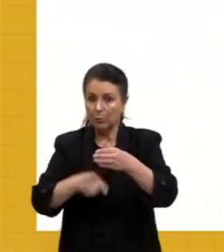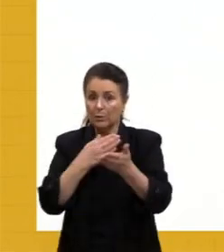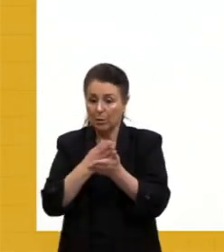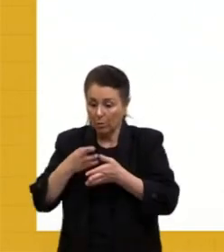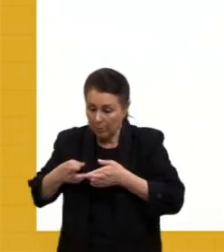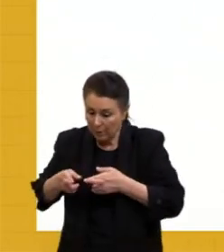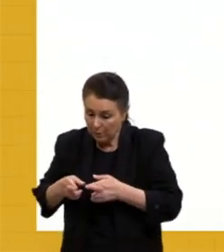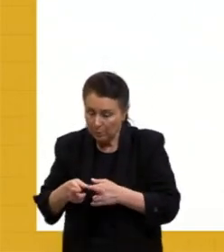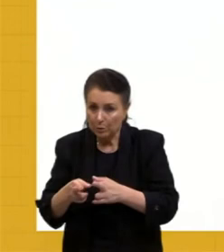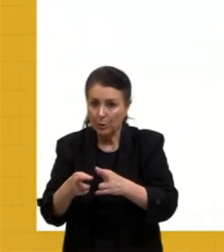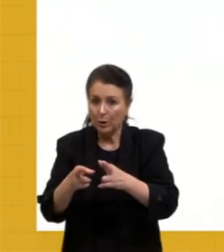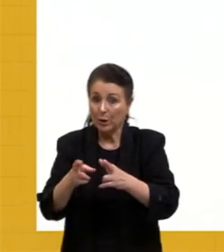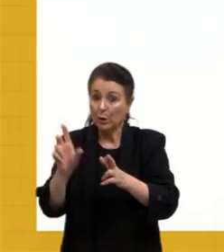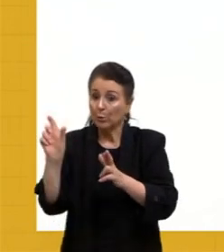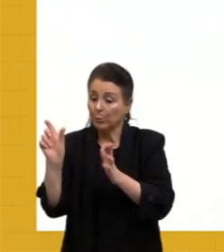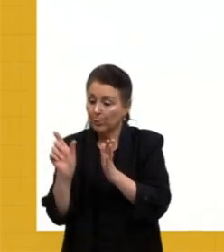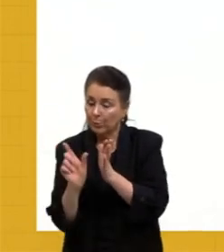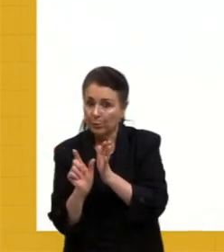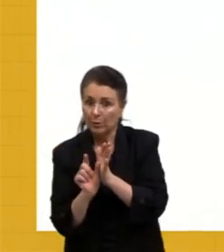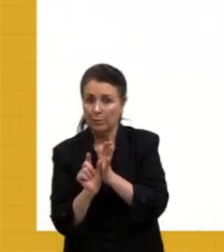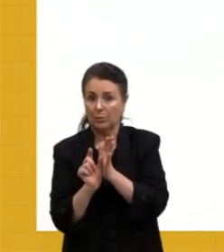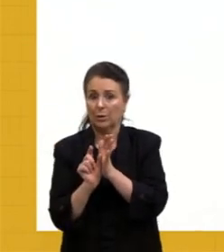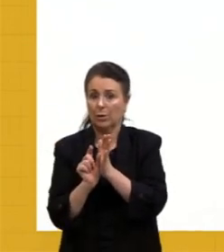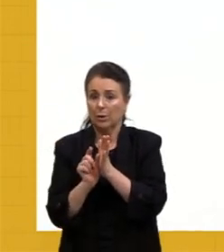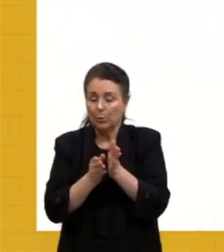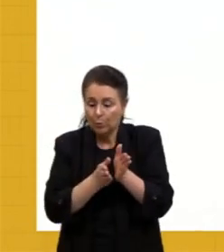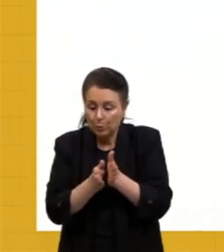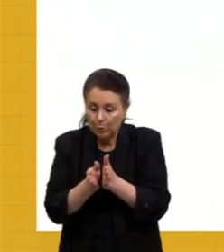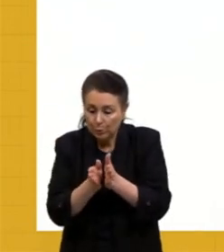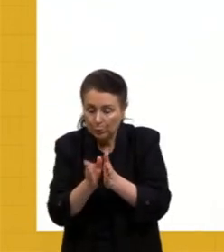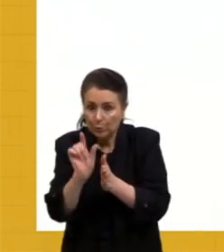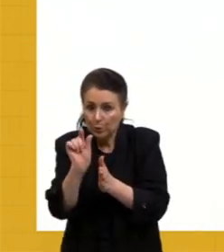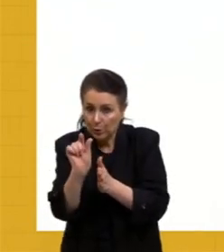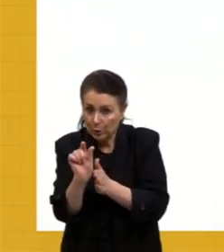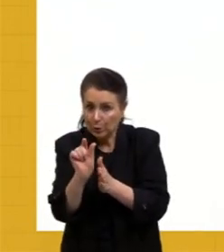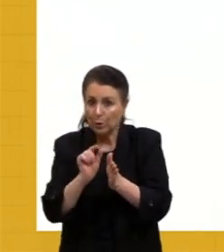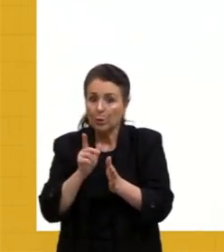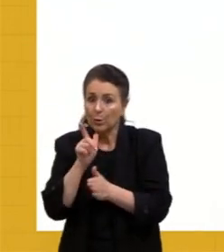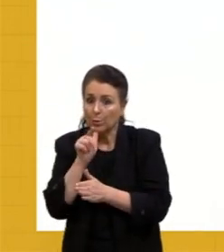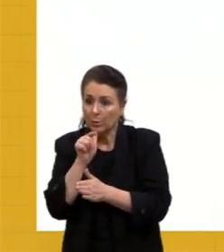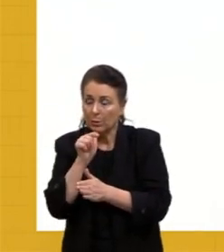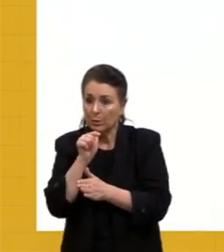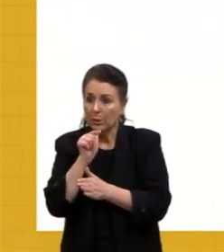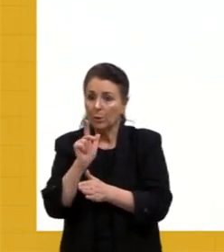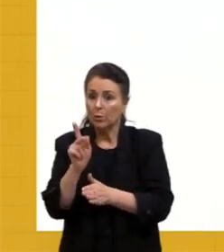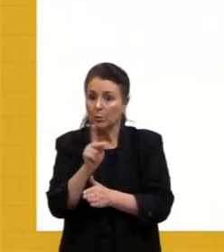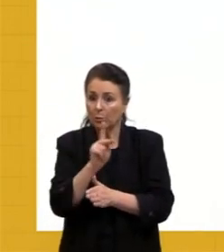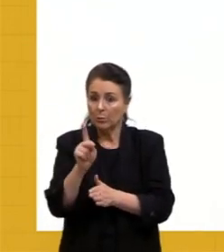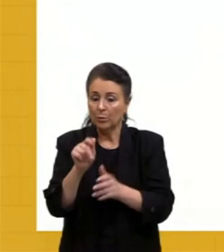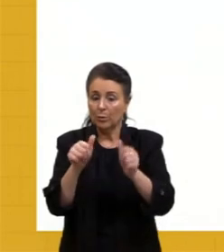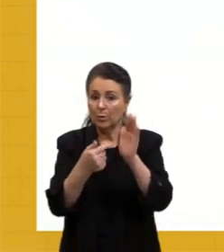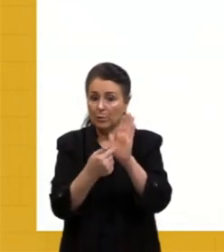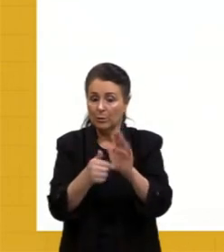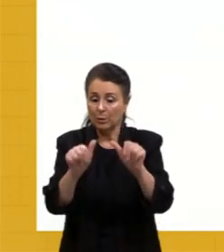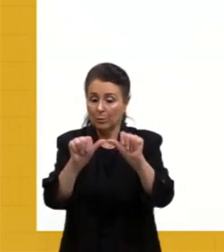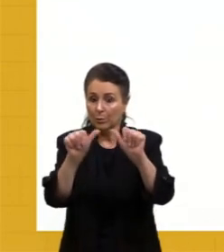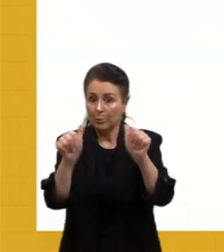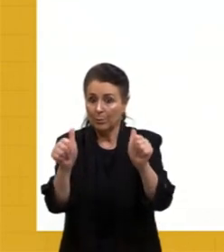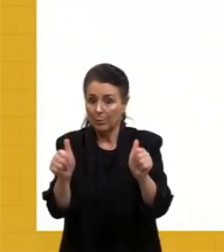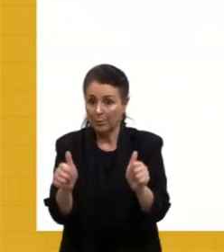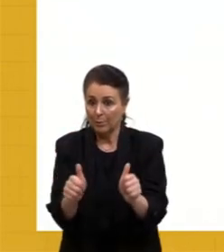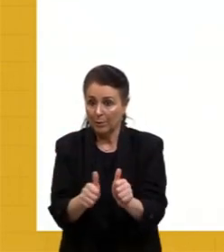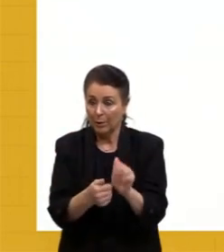um córrego, aquela coisa toda, tá? E aí eu trago aqui pra vocês, né, uma forma, uma imagem que vai mostrar pra vocês.